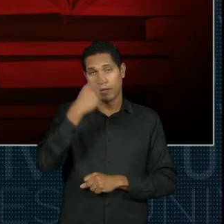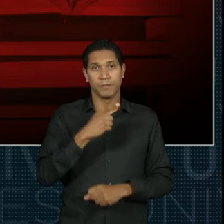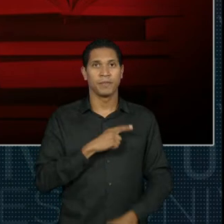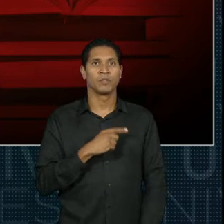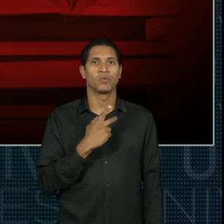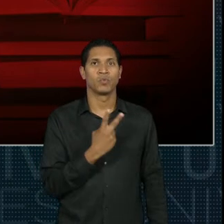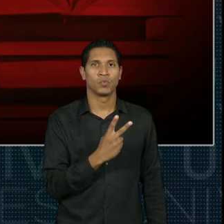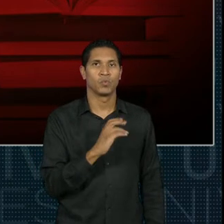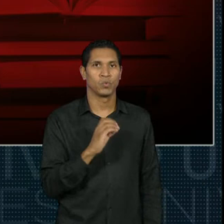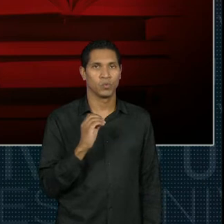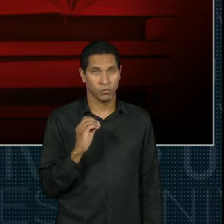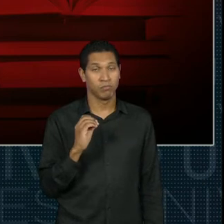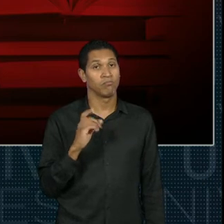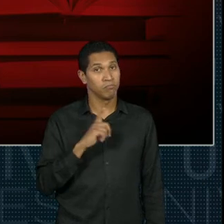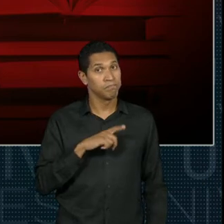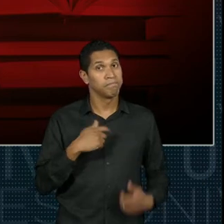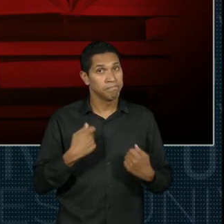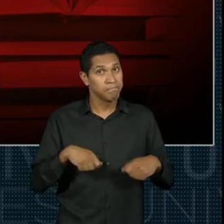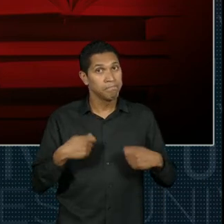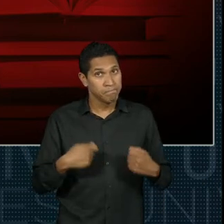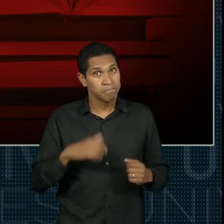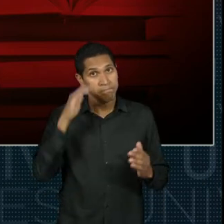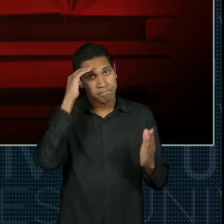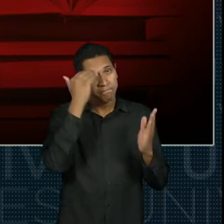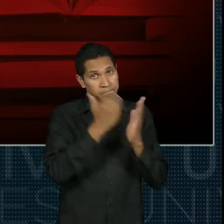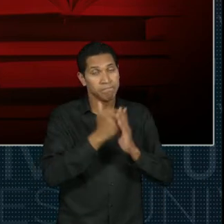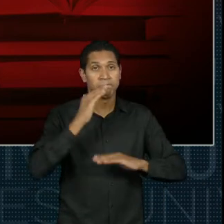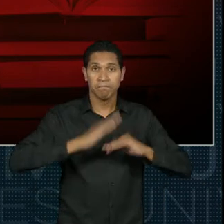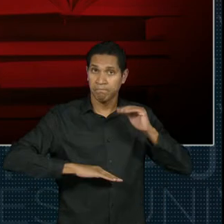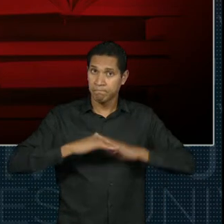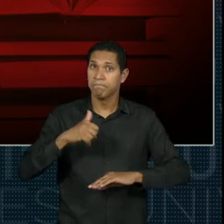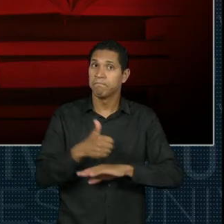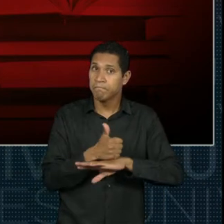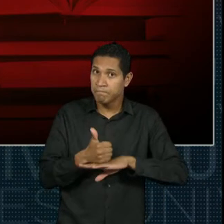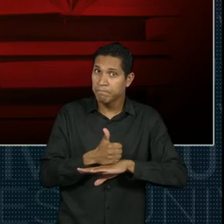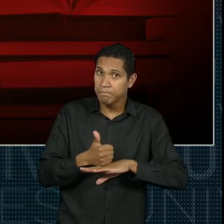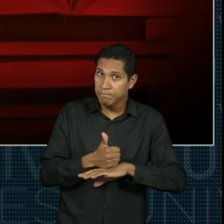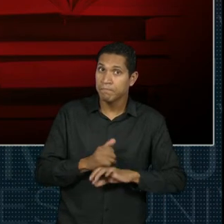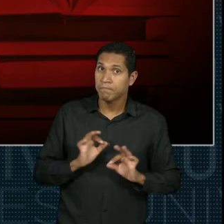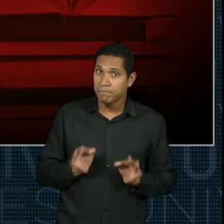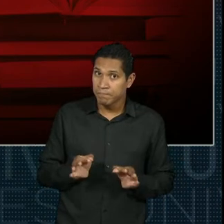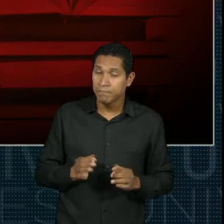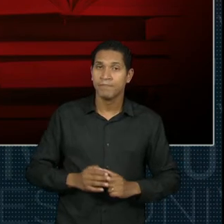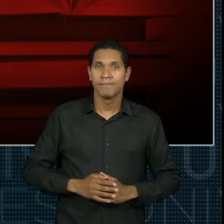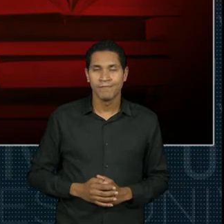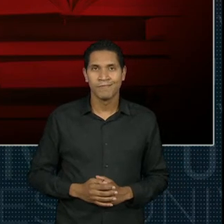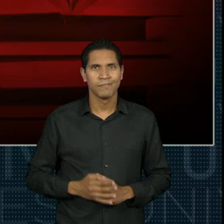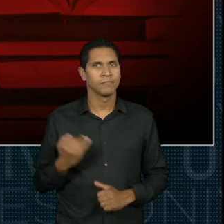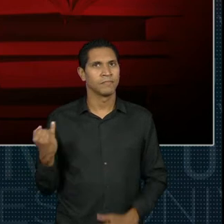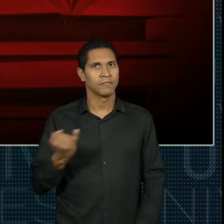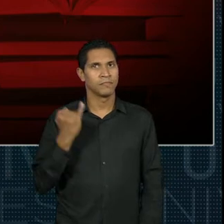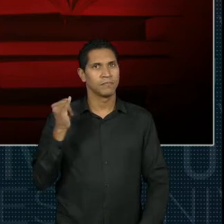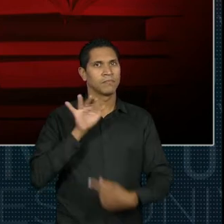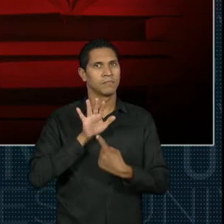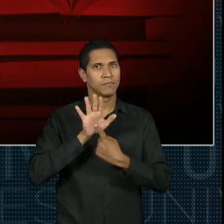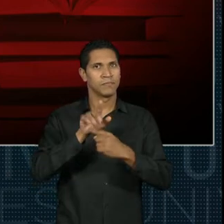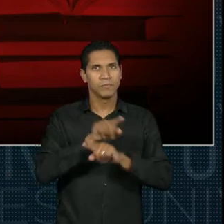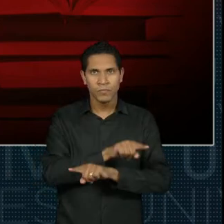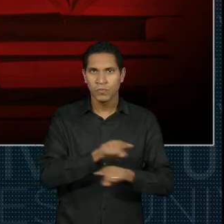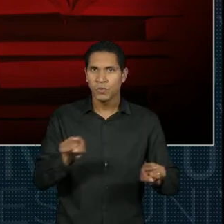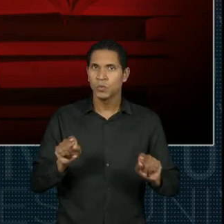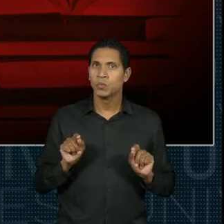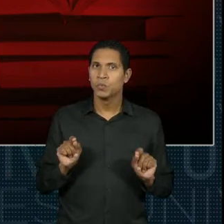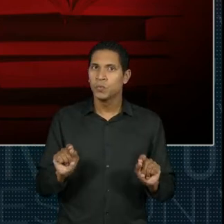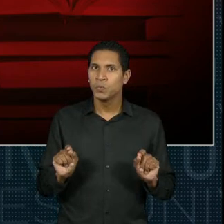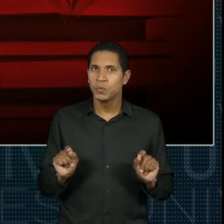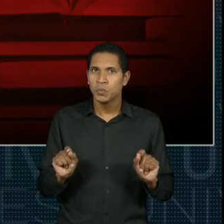200 horas, que deverão ser cumpridas com atividades práticas profissionais. E é importante salientar que